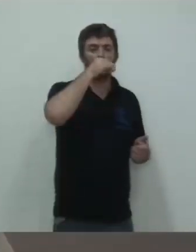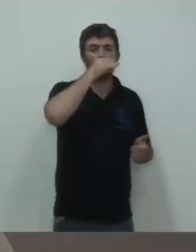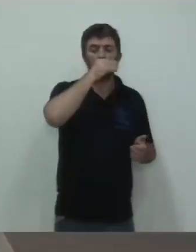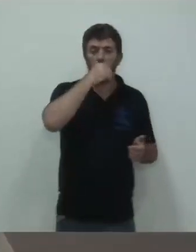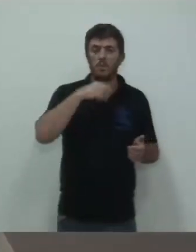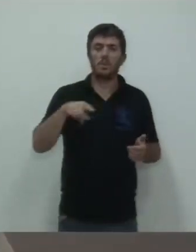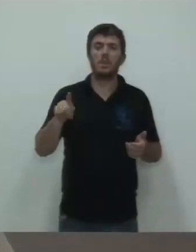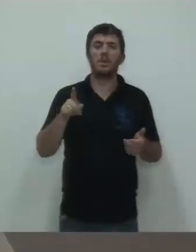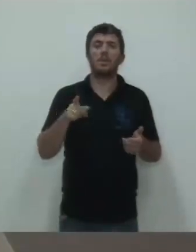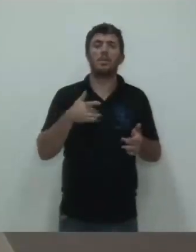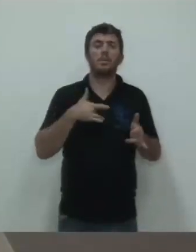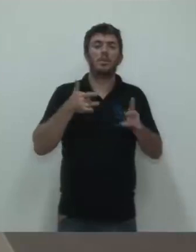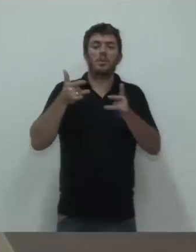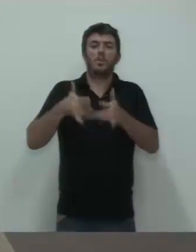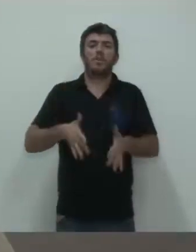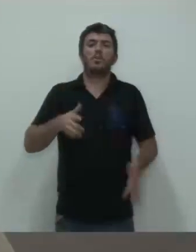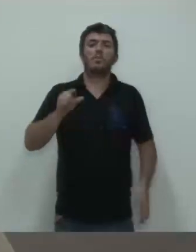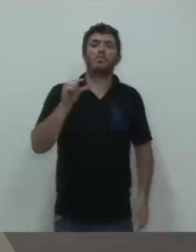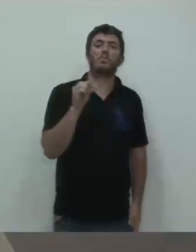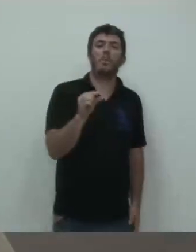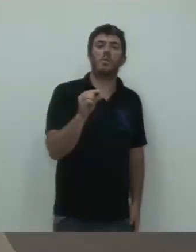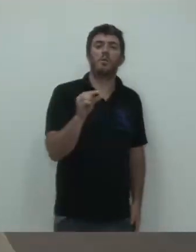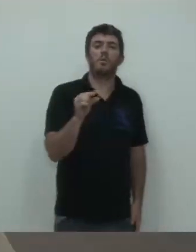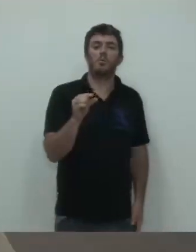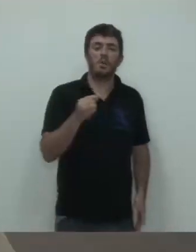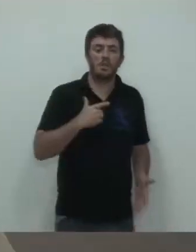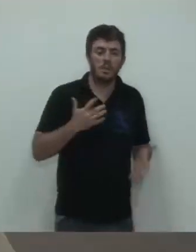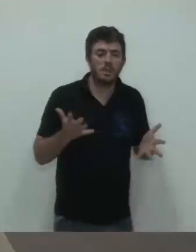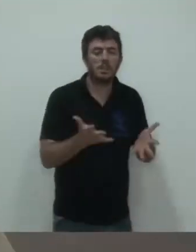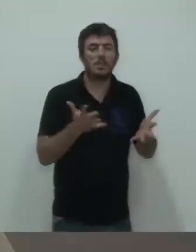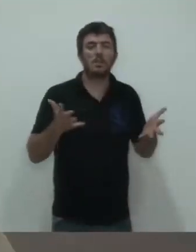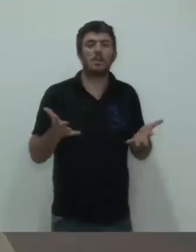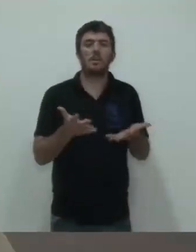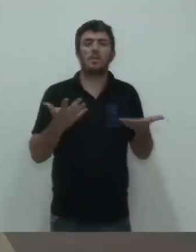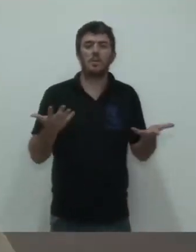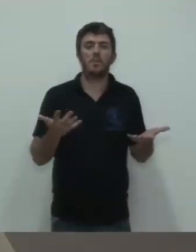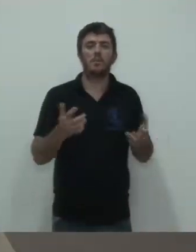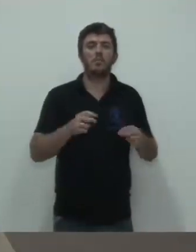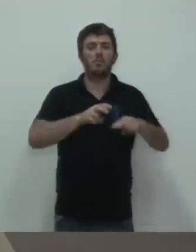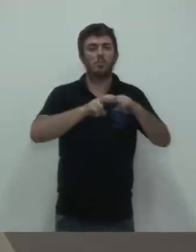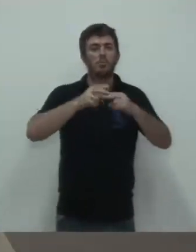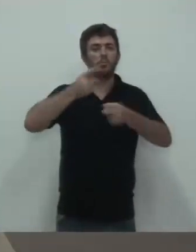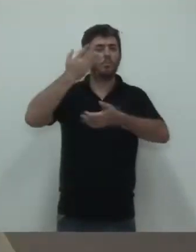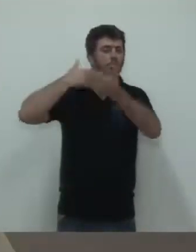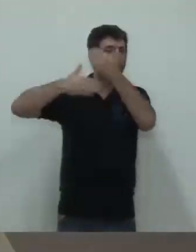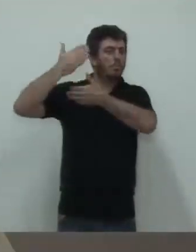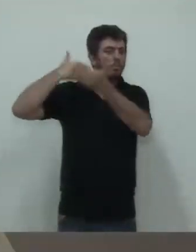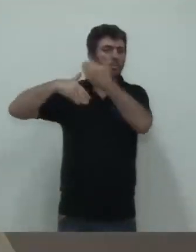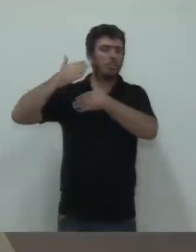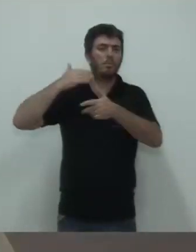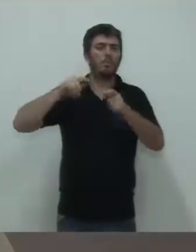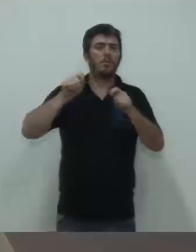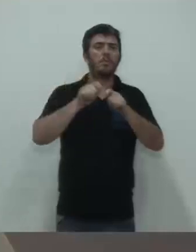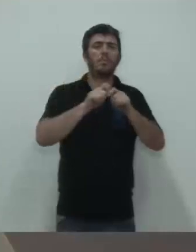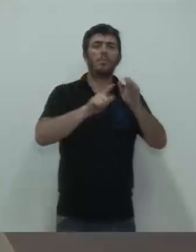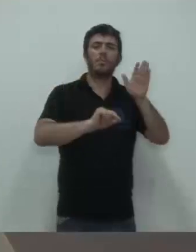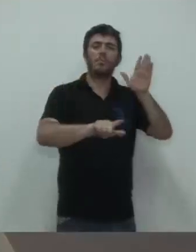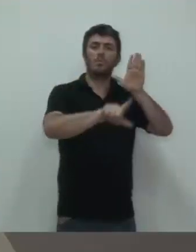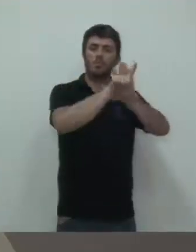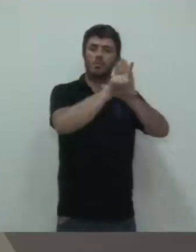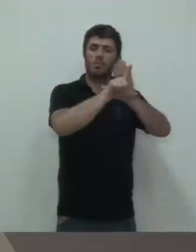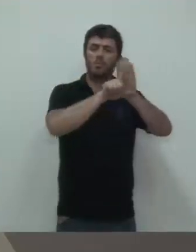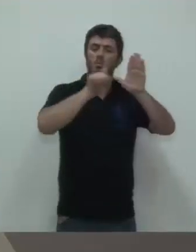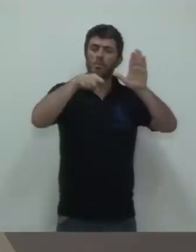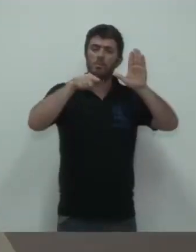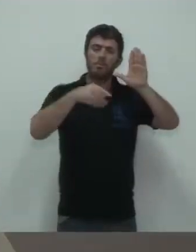que sobra para investimento. E por isso que fizemos, até no ano retrasado, no ano passado, aqui a emenda impositiva destinando, a